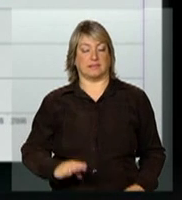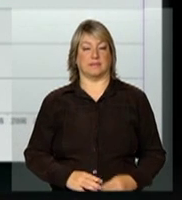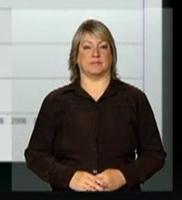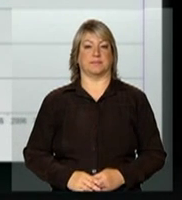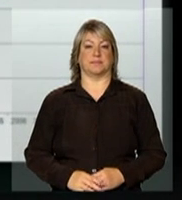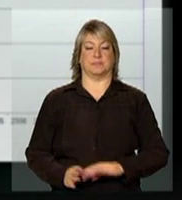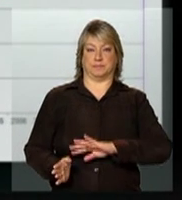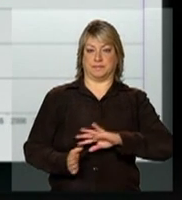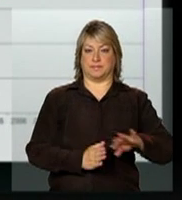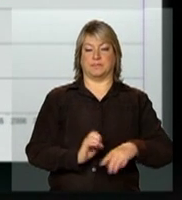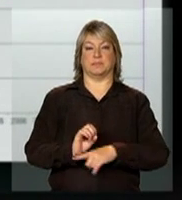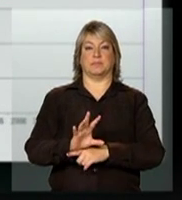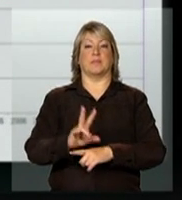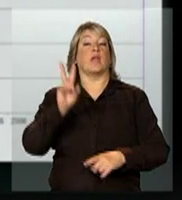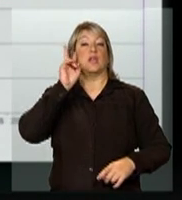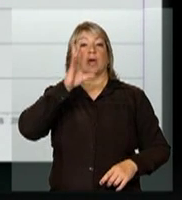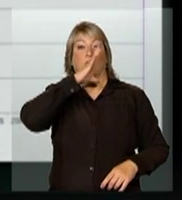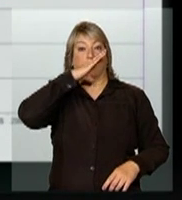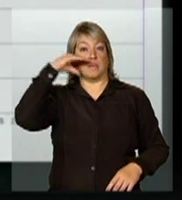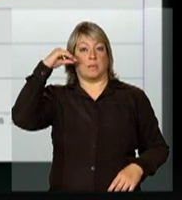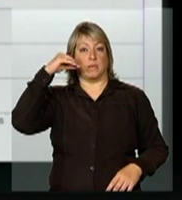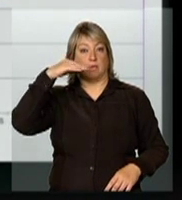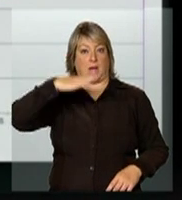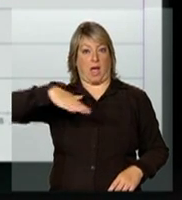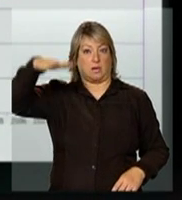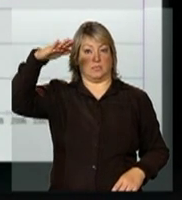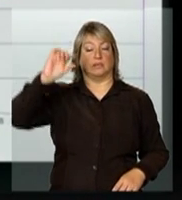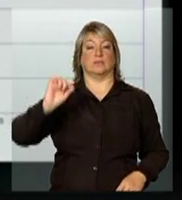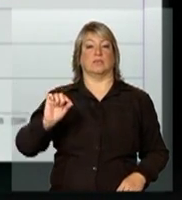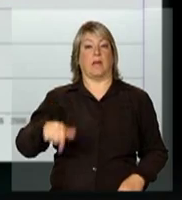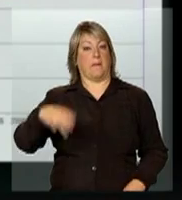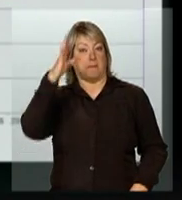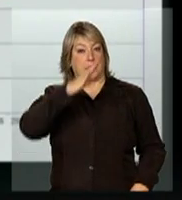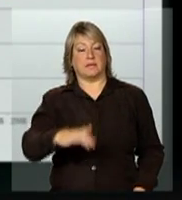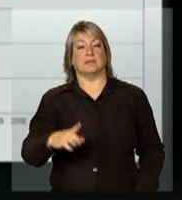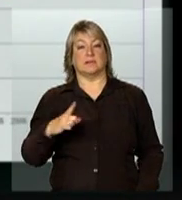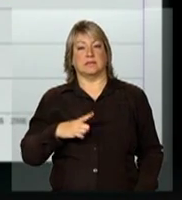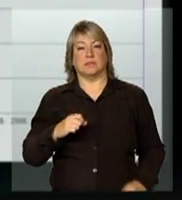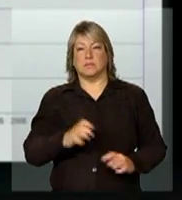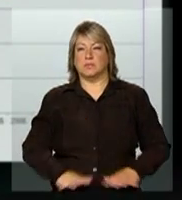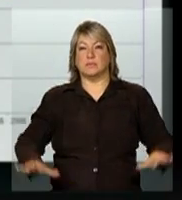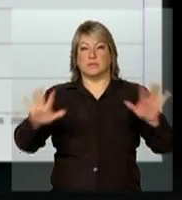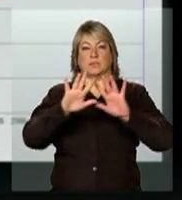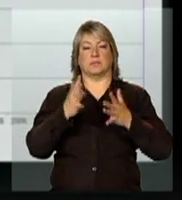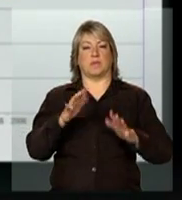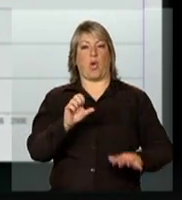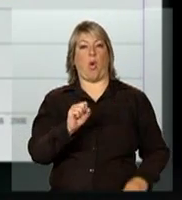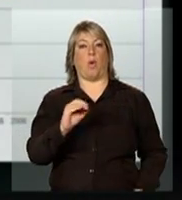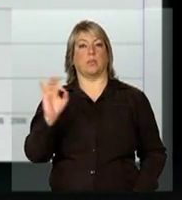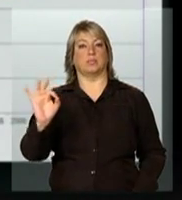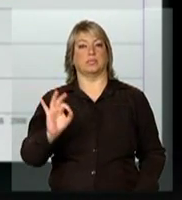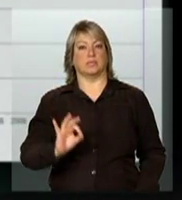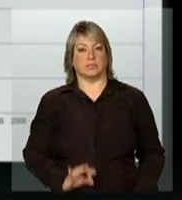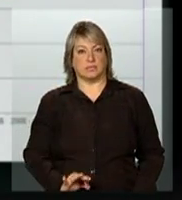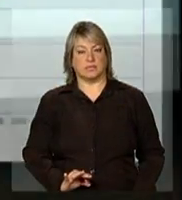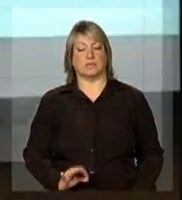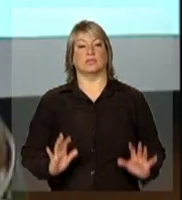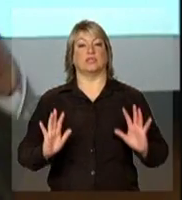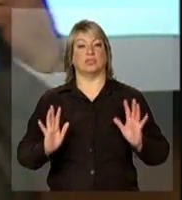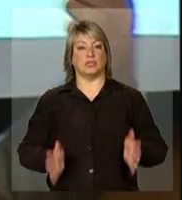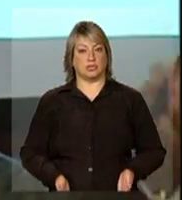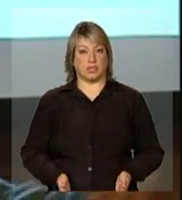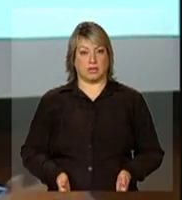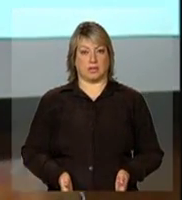Em relação a adultos, nós temos hoje o Brasil com a cobertura de aproximadamente 80%, já